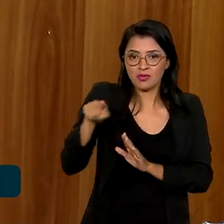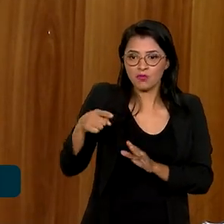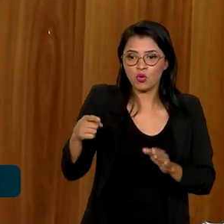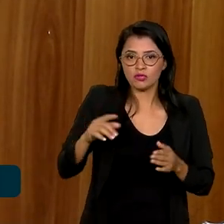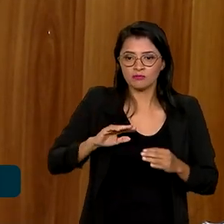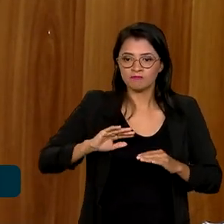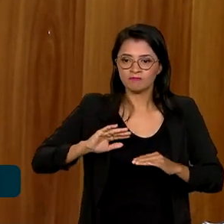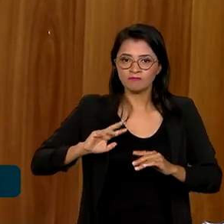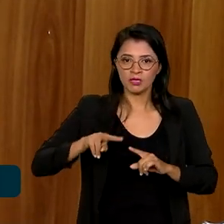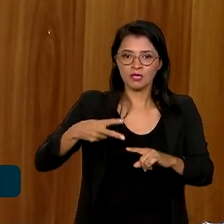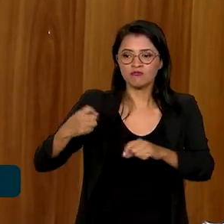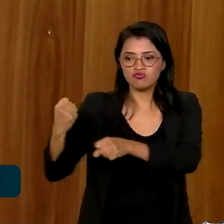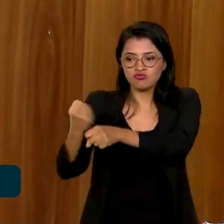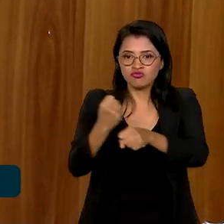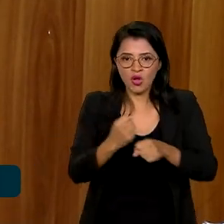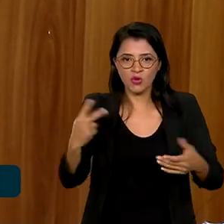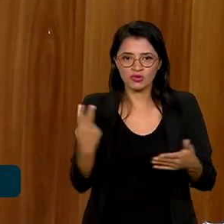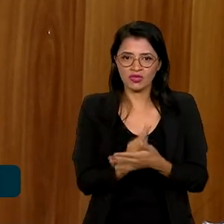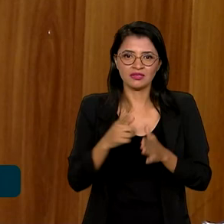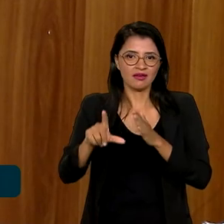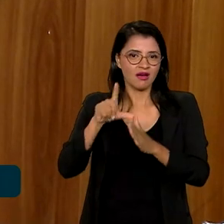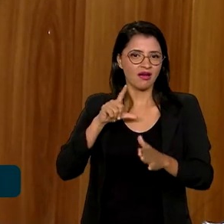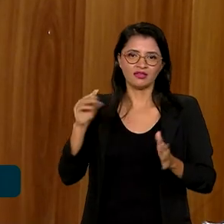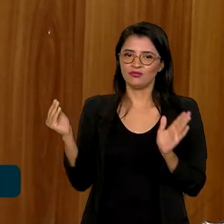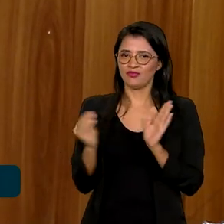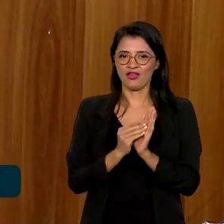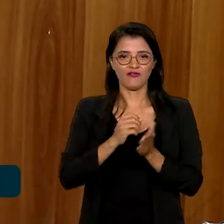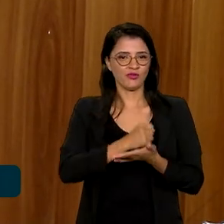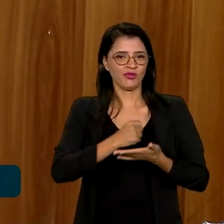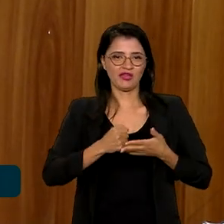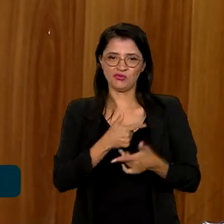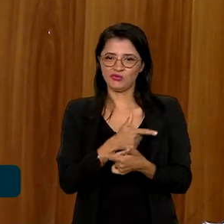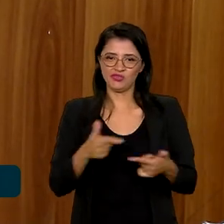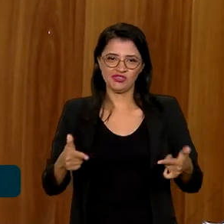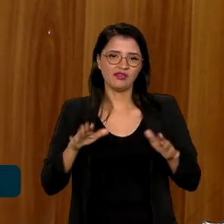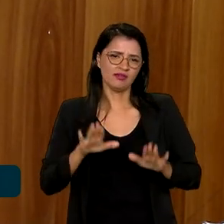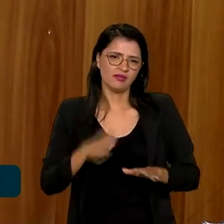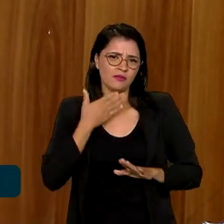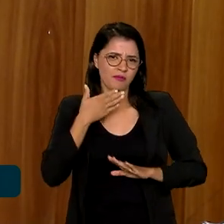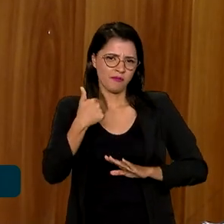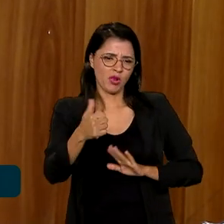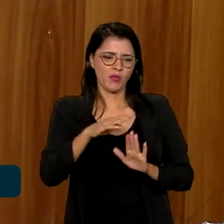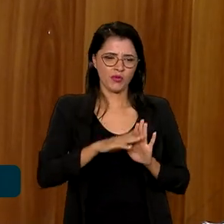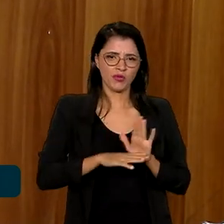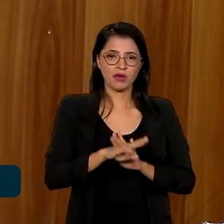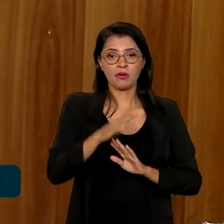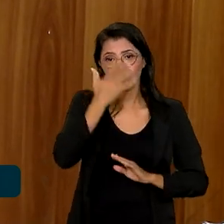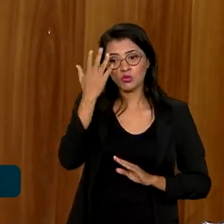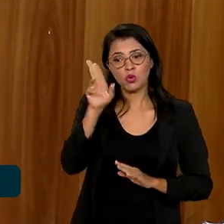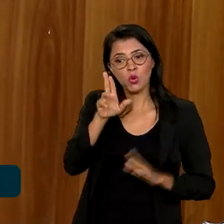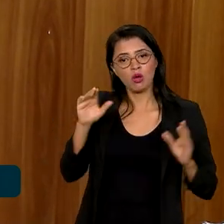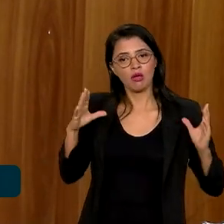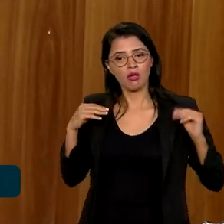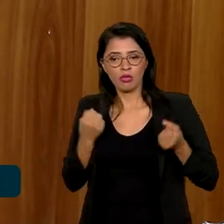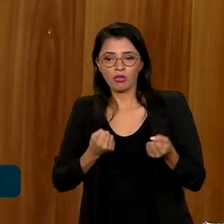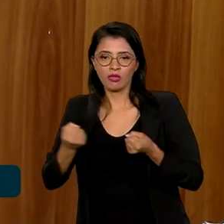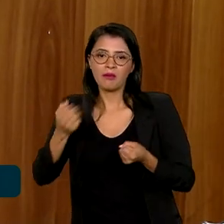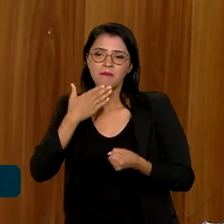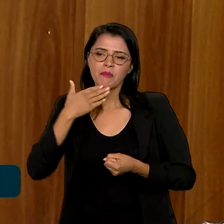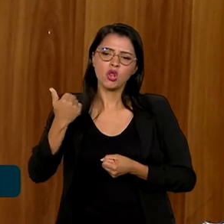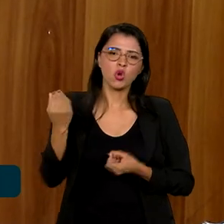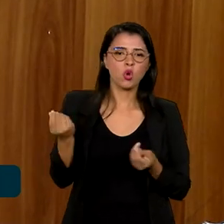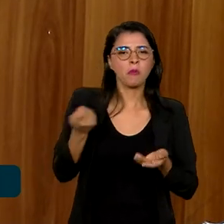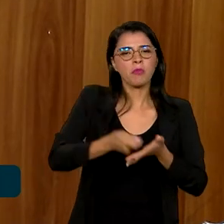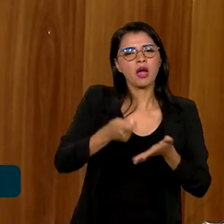que no passado não fazia parte dos contratos. Isso tudo traz maior credibilidade para o programa e o usuário compreende melhor essa lógica de